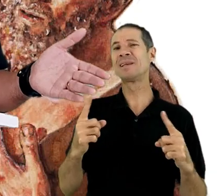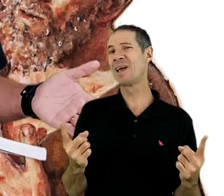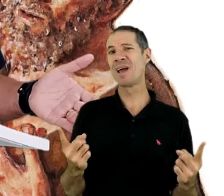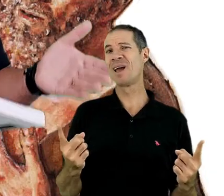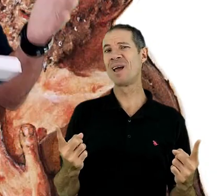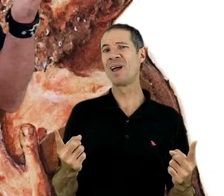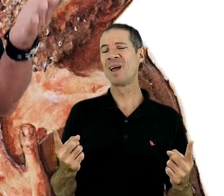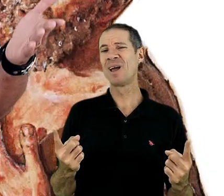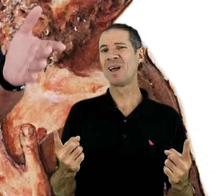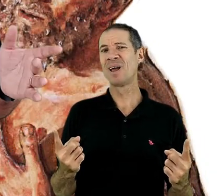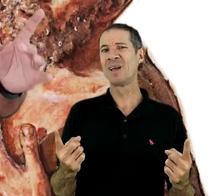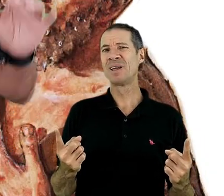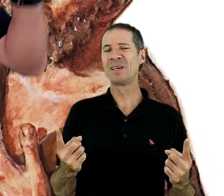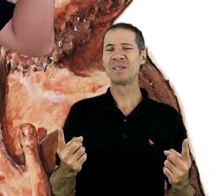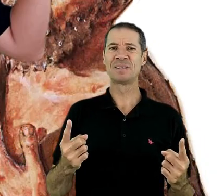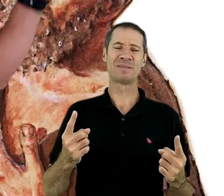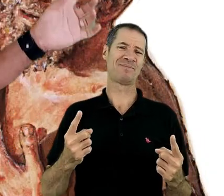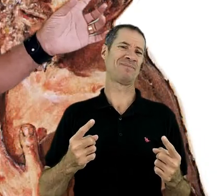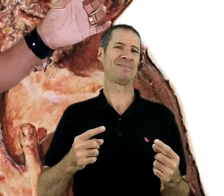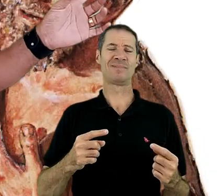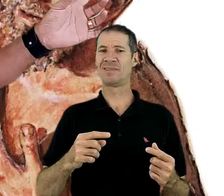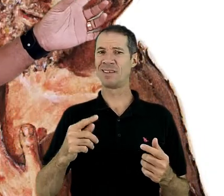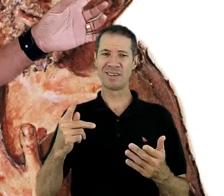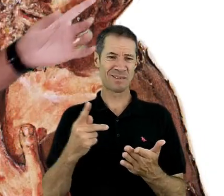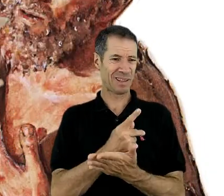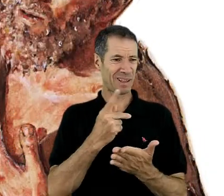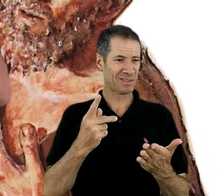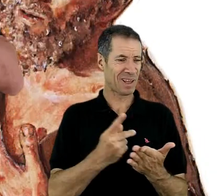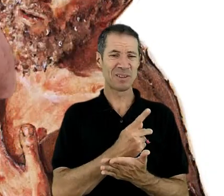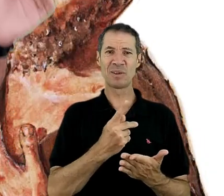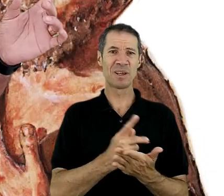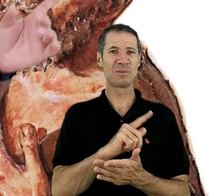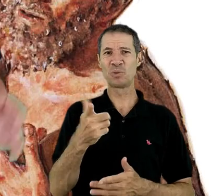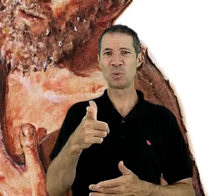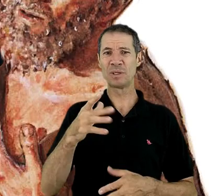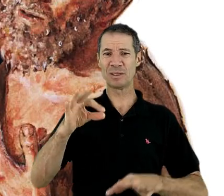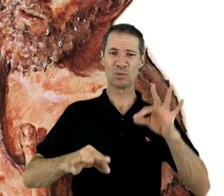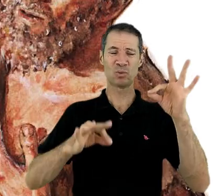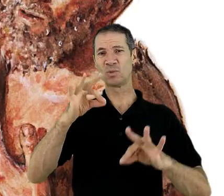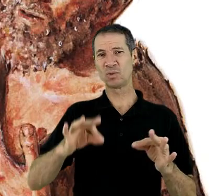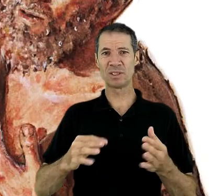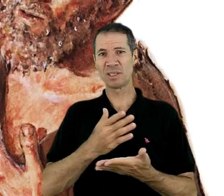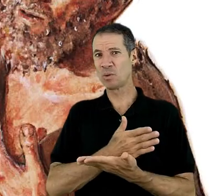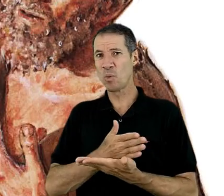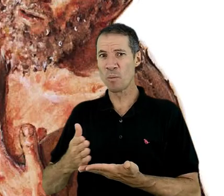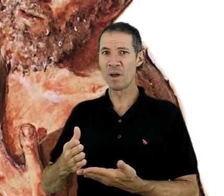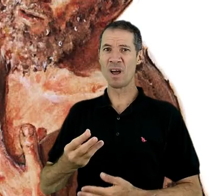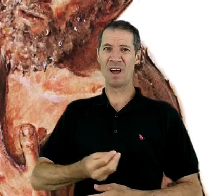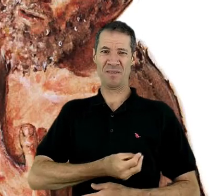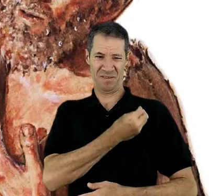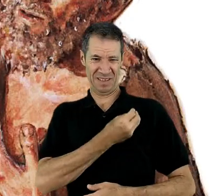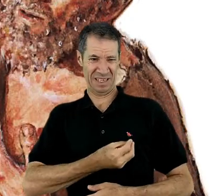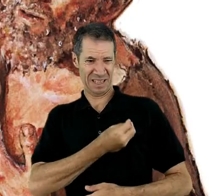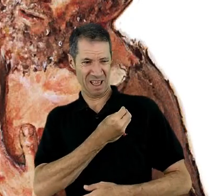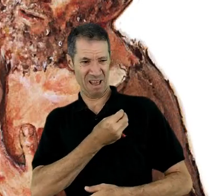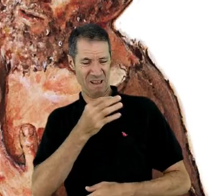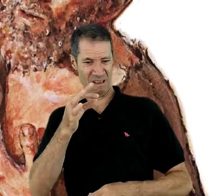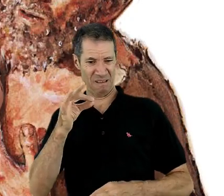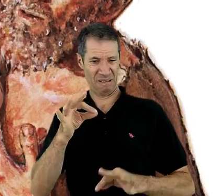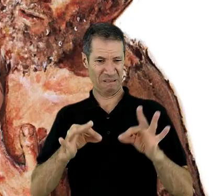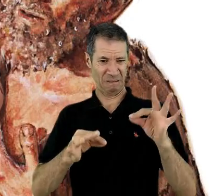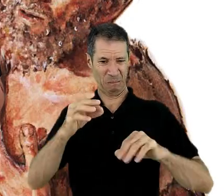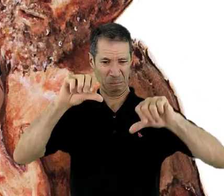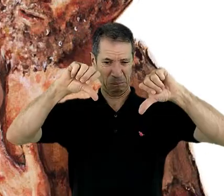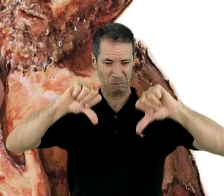tamanha injustiça. Lembra do começo do vídeo? Nesse vídeo? A vida é injusta. Aos nossos